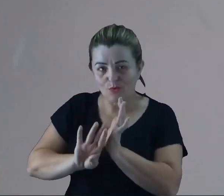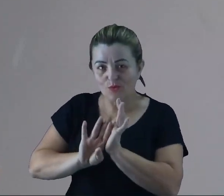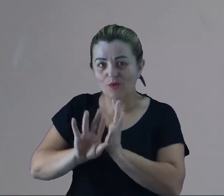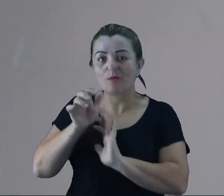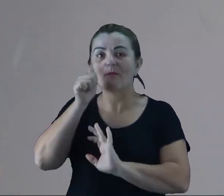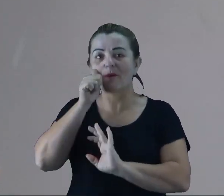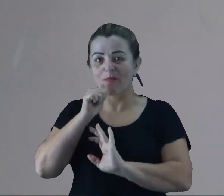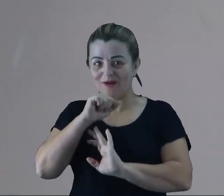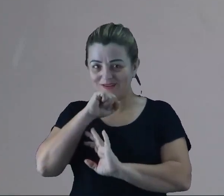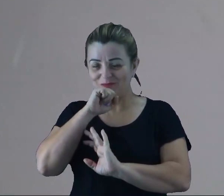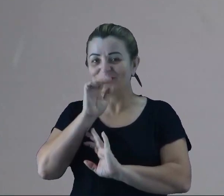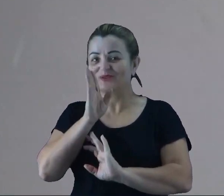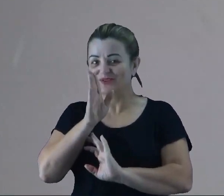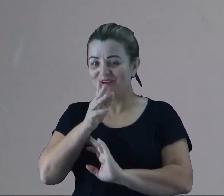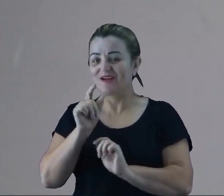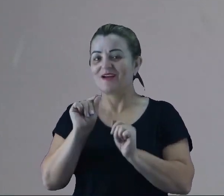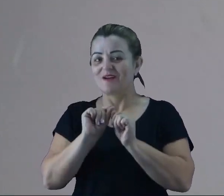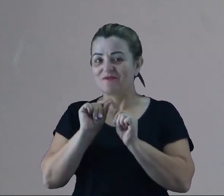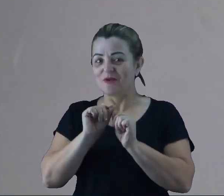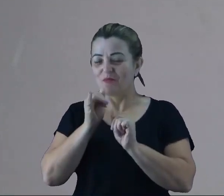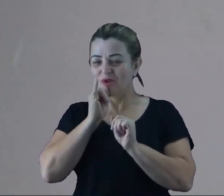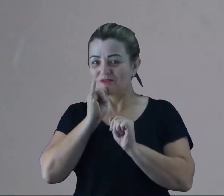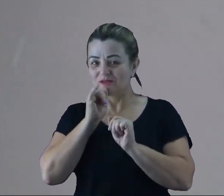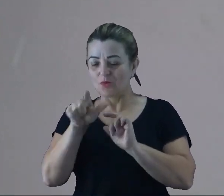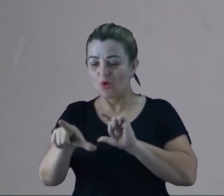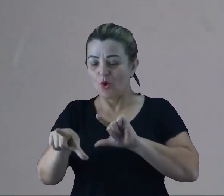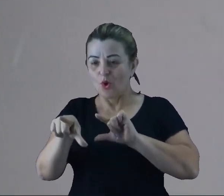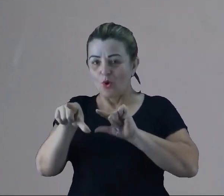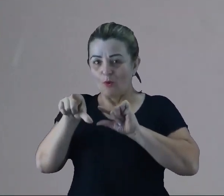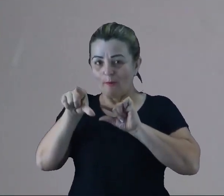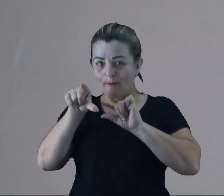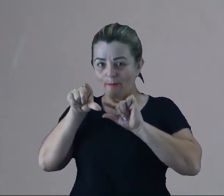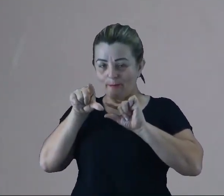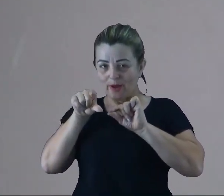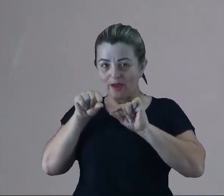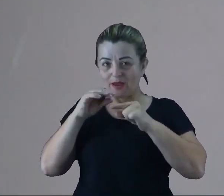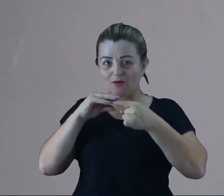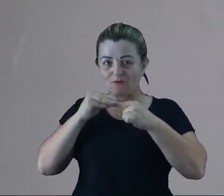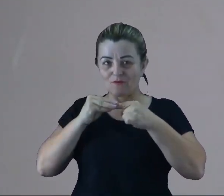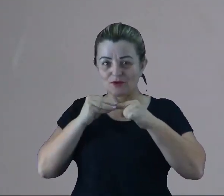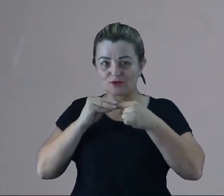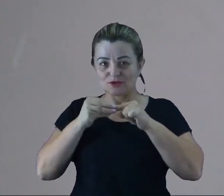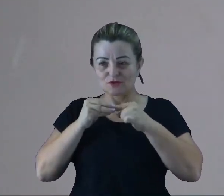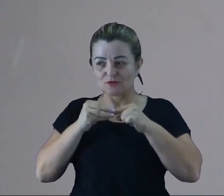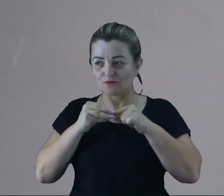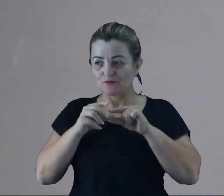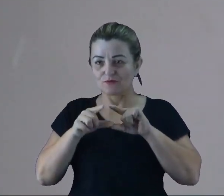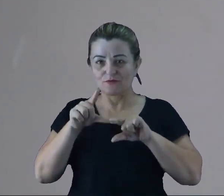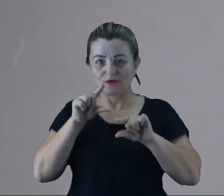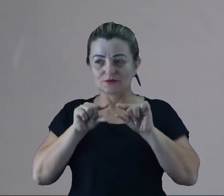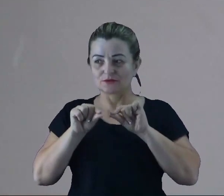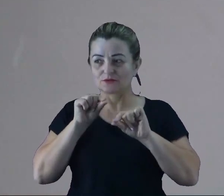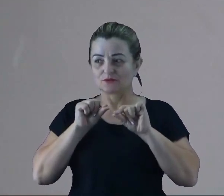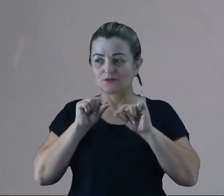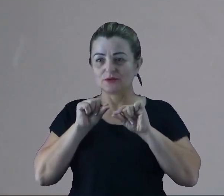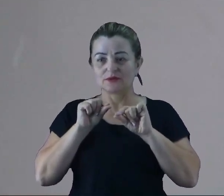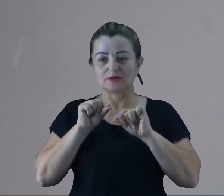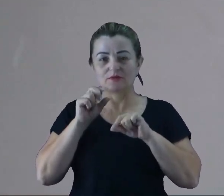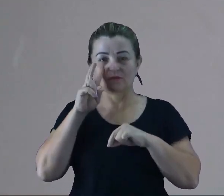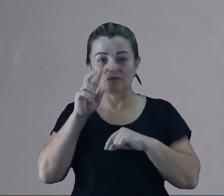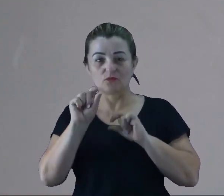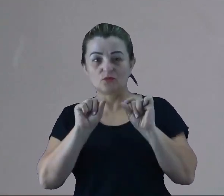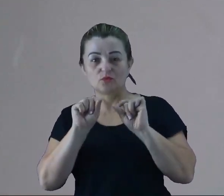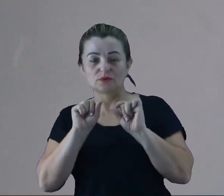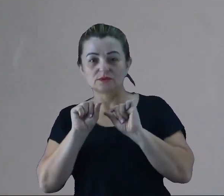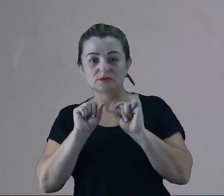vocês também com certeza já realizou ali quando a gente pega o que? O feijão vai escolher quais são os grãos